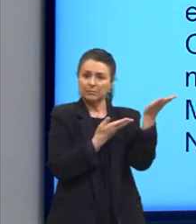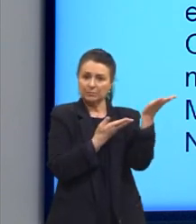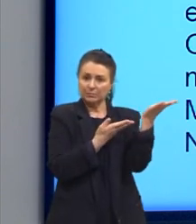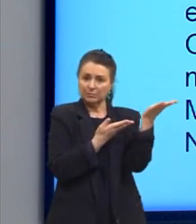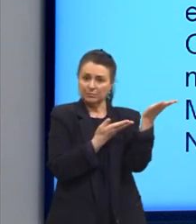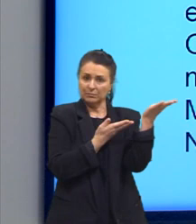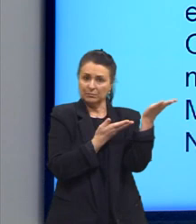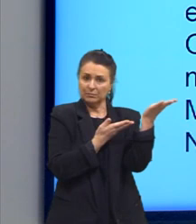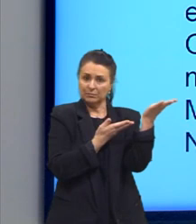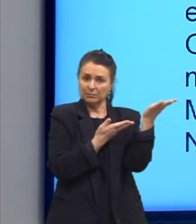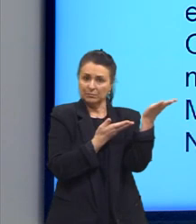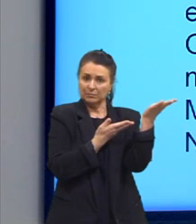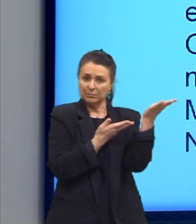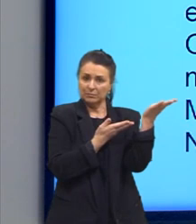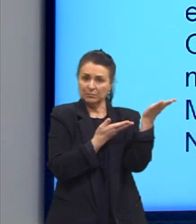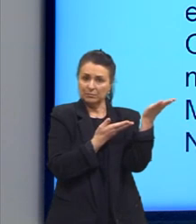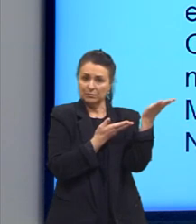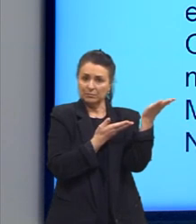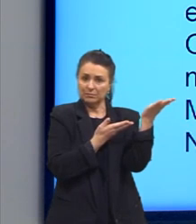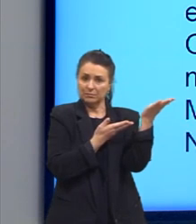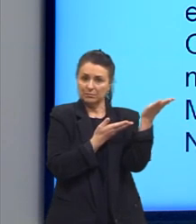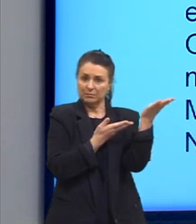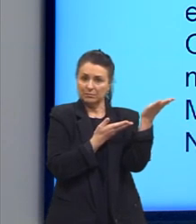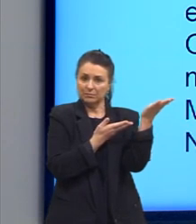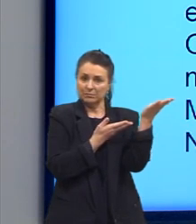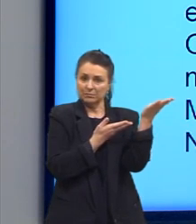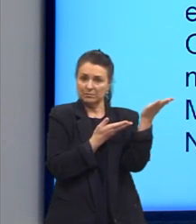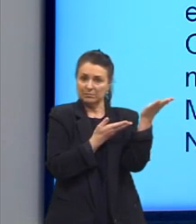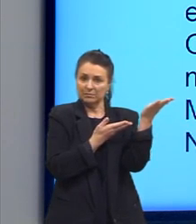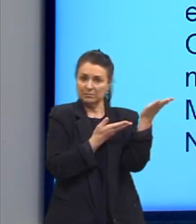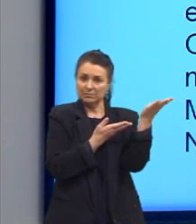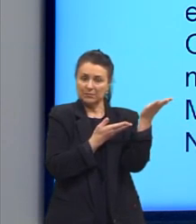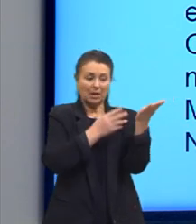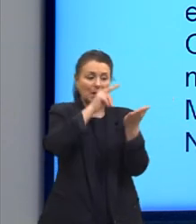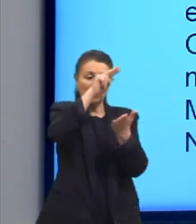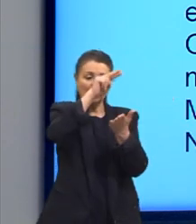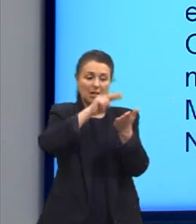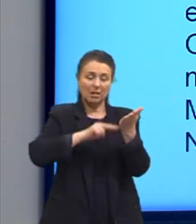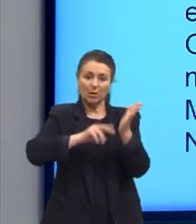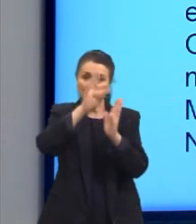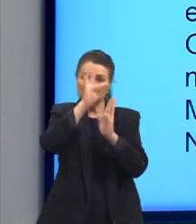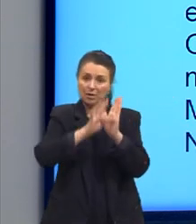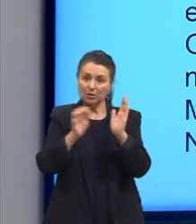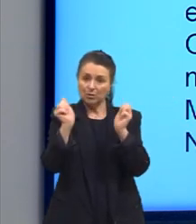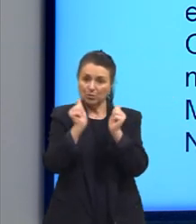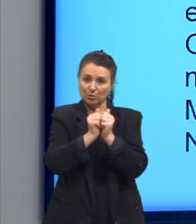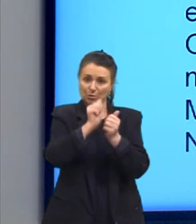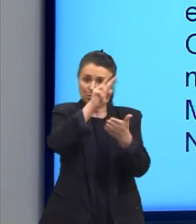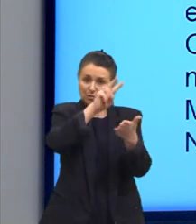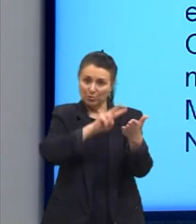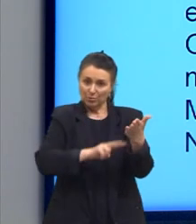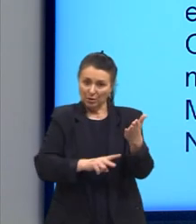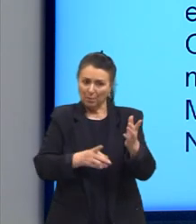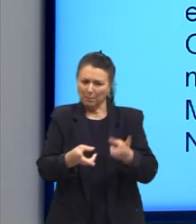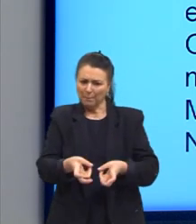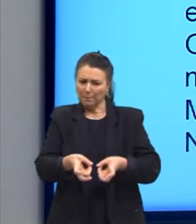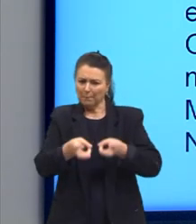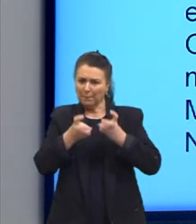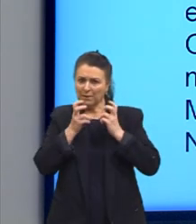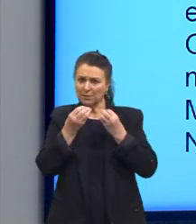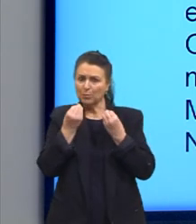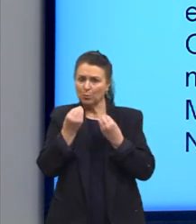formidável enterro de tua última quimera. Somente a ingratidão, esta pantera, foi tua companheira